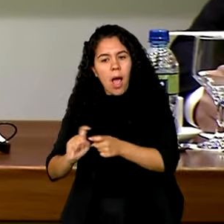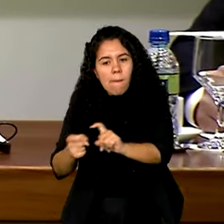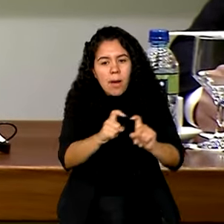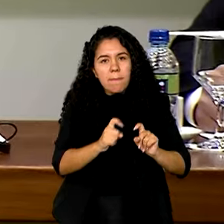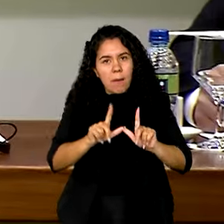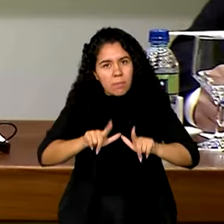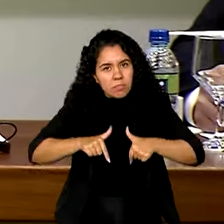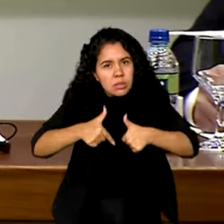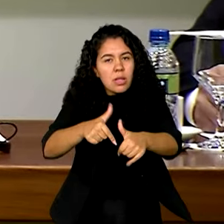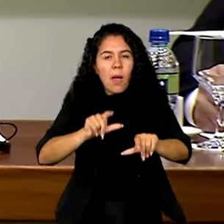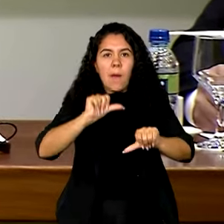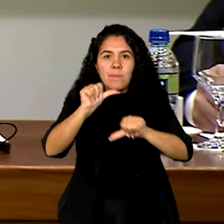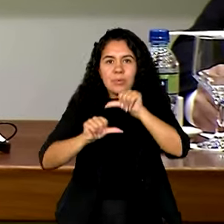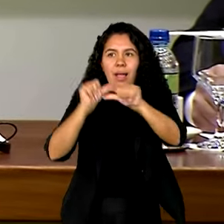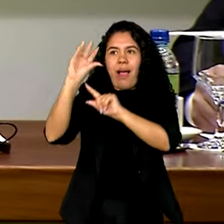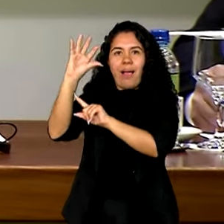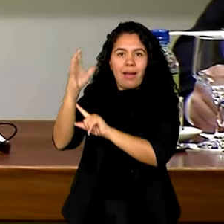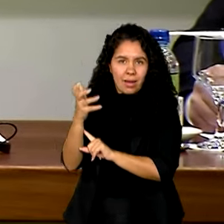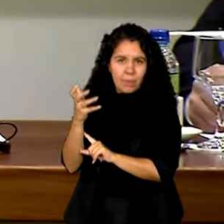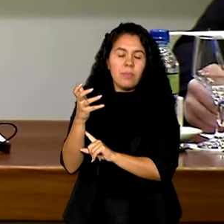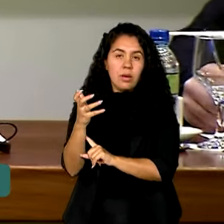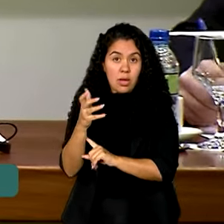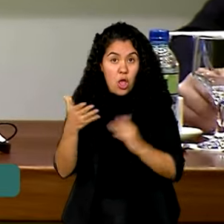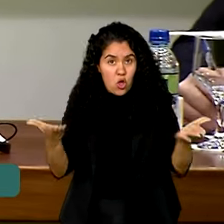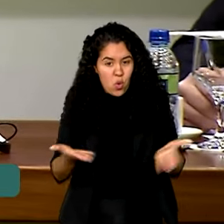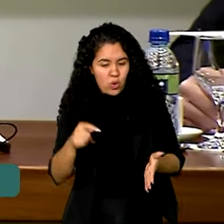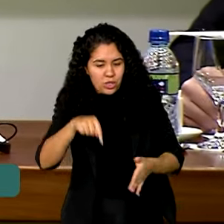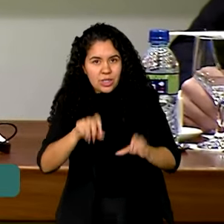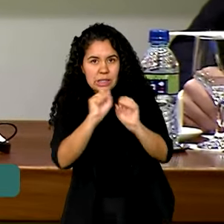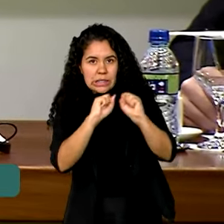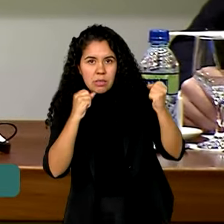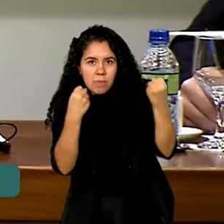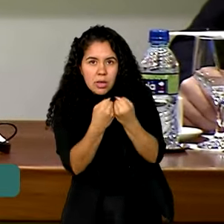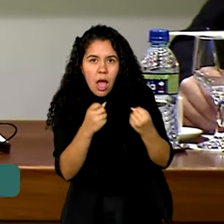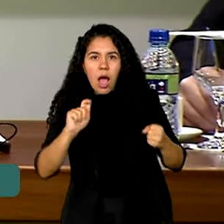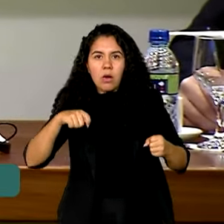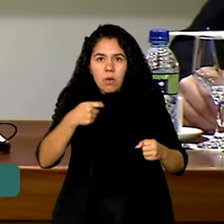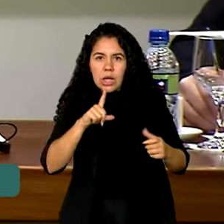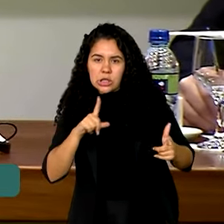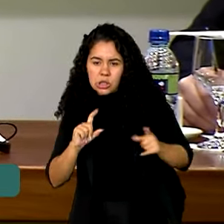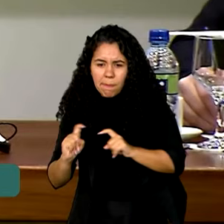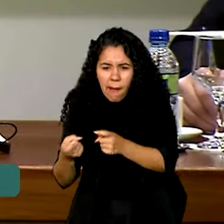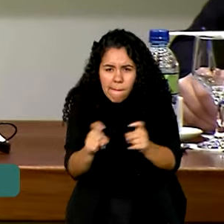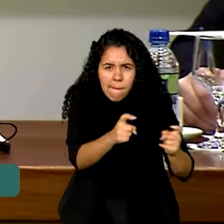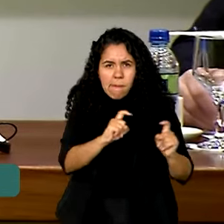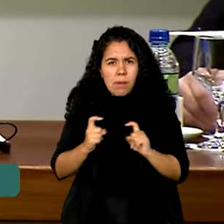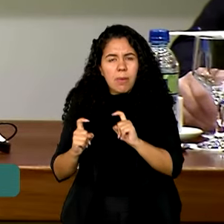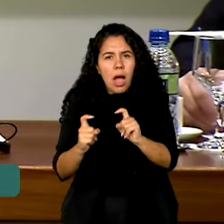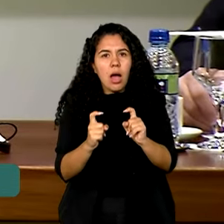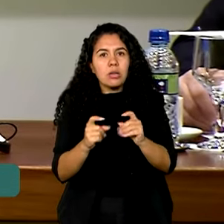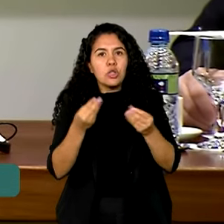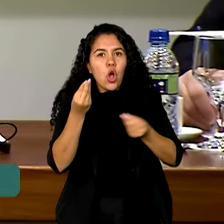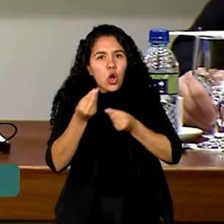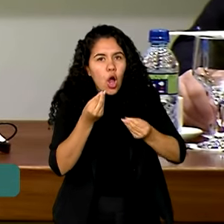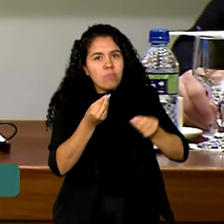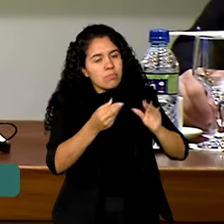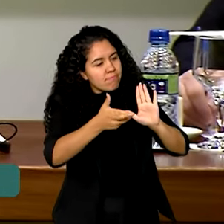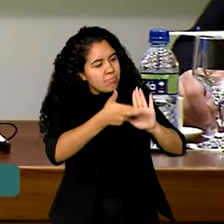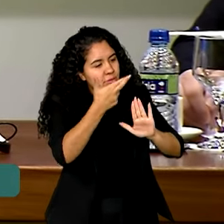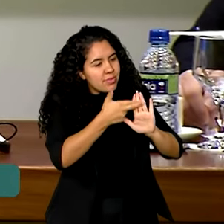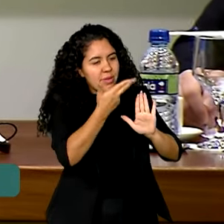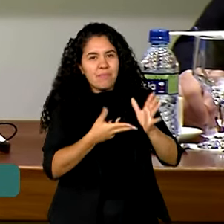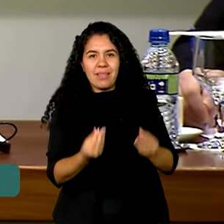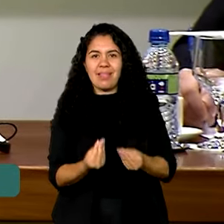mudanças do clima. Então, ter esse seminário como desdobramento dessa resolução, para a gente, é uma